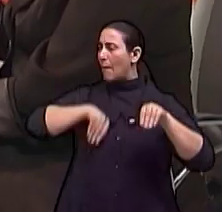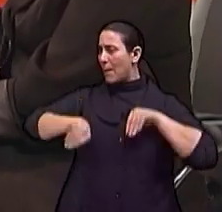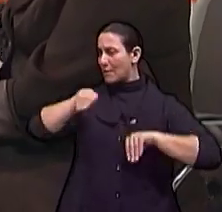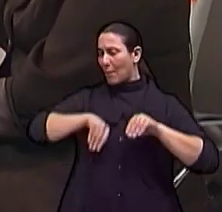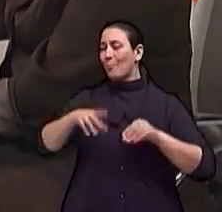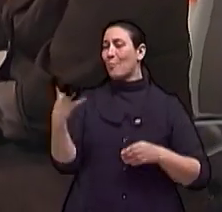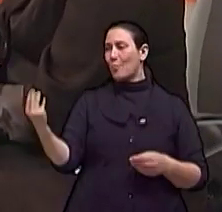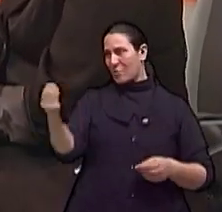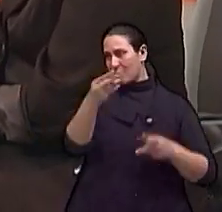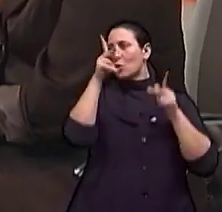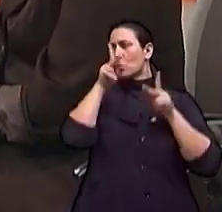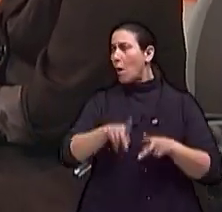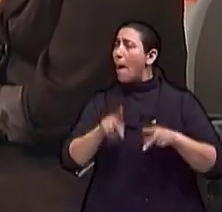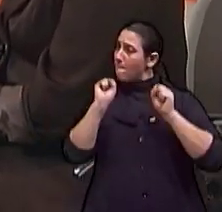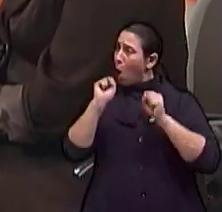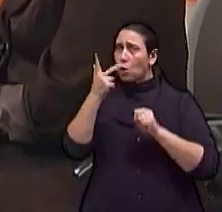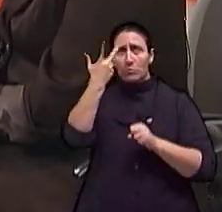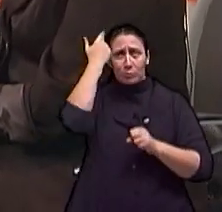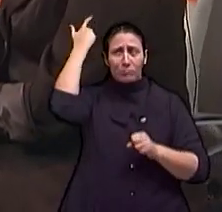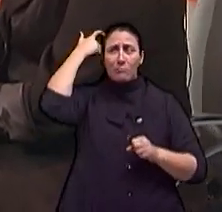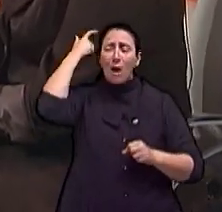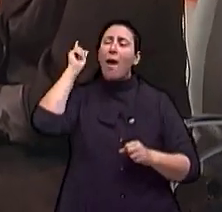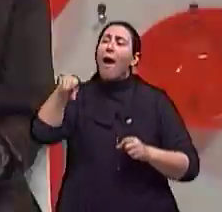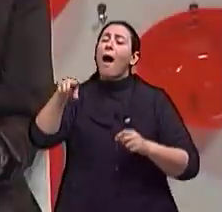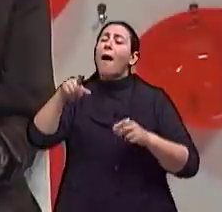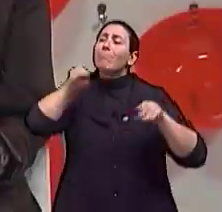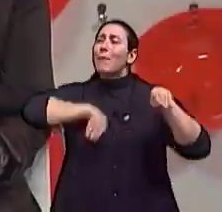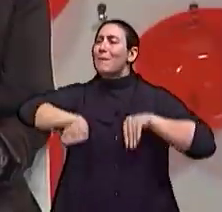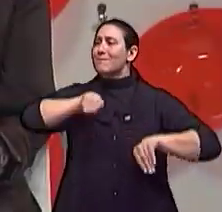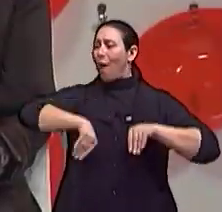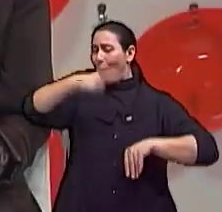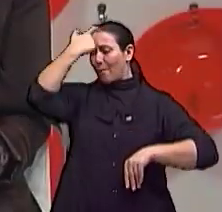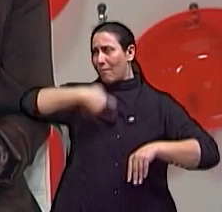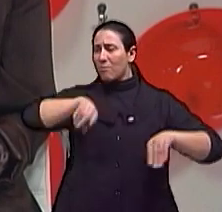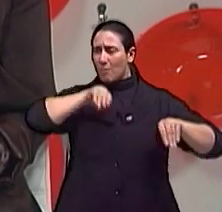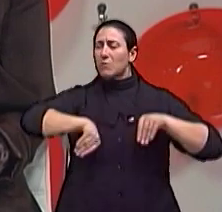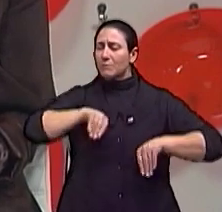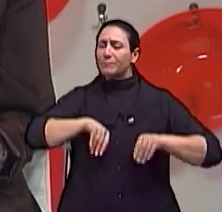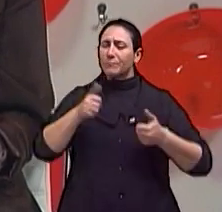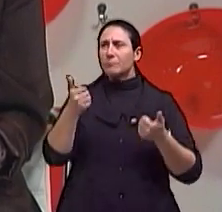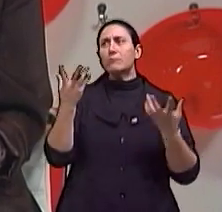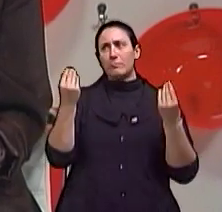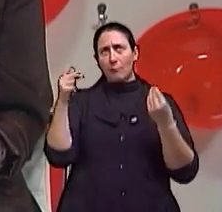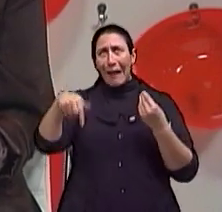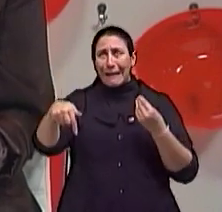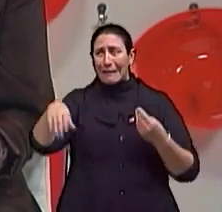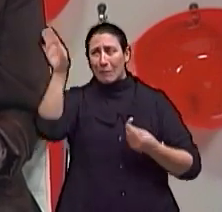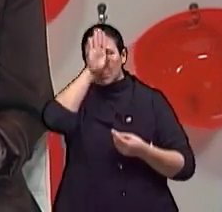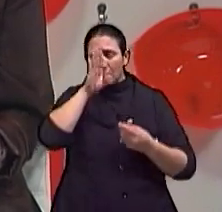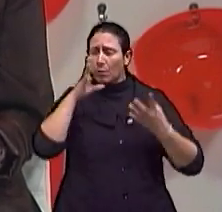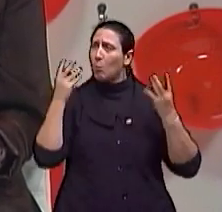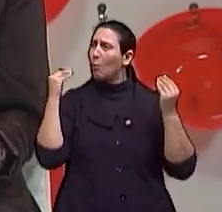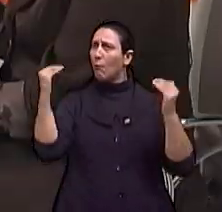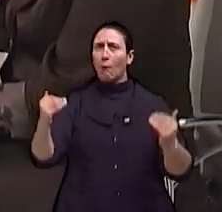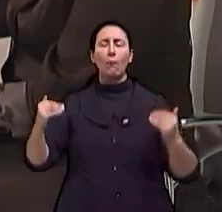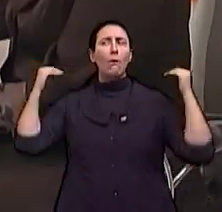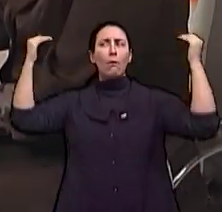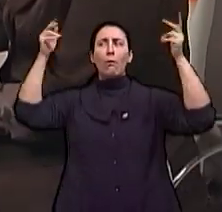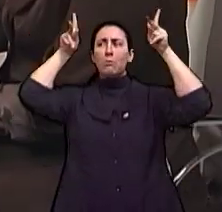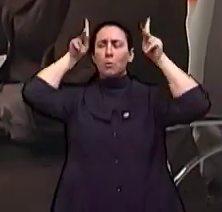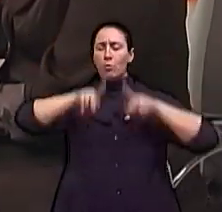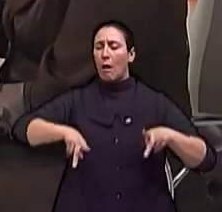a gente falou que também pode ser usado para a depressão e a gente sabe que no nosso país o índice é elevado de pessoas deprimidas